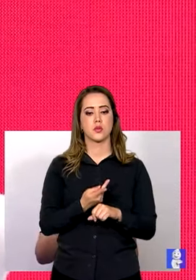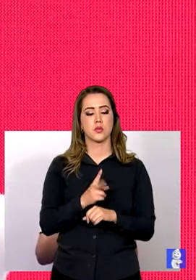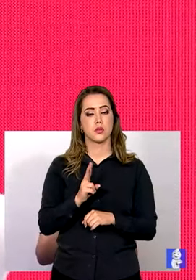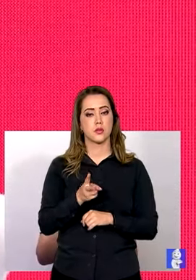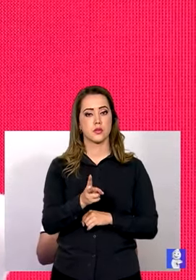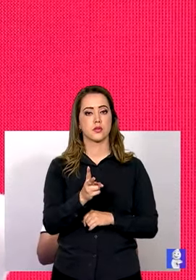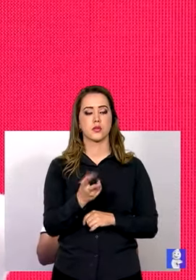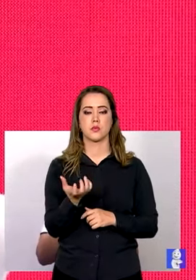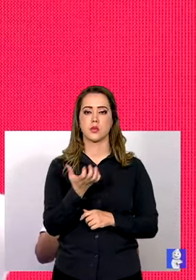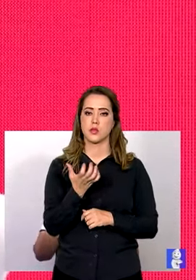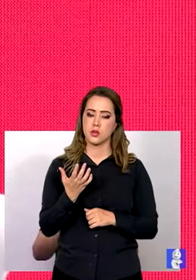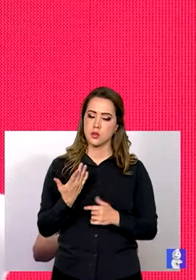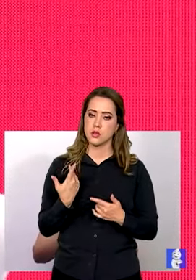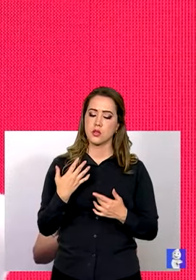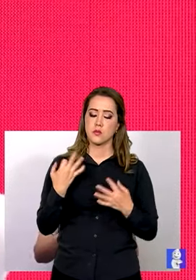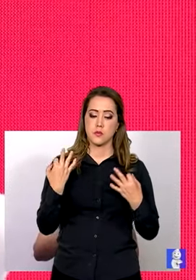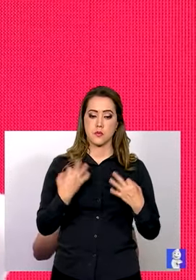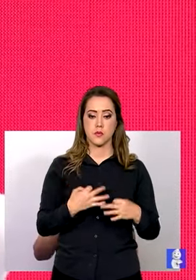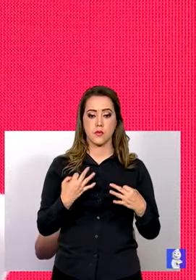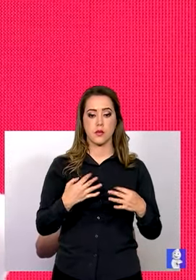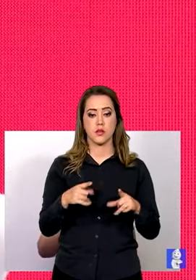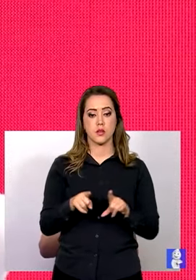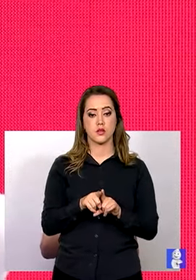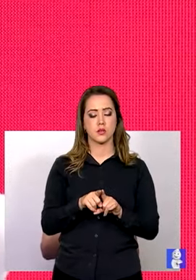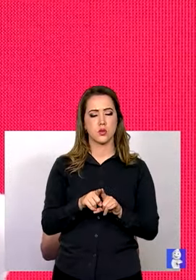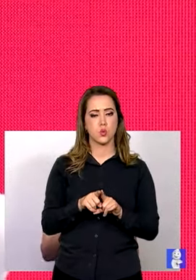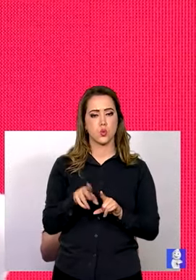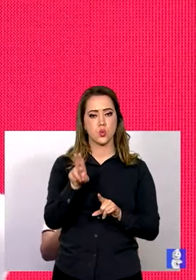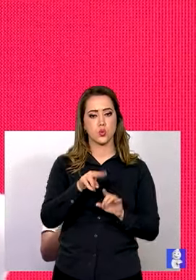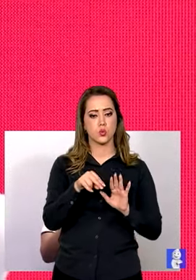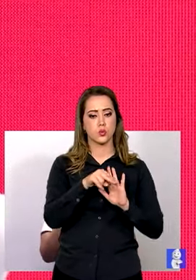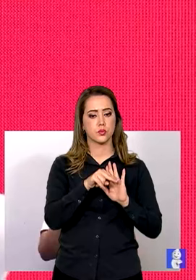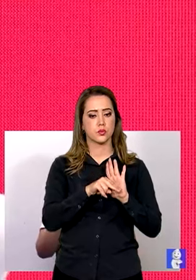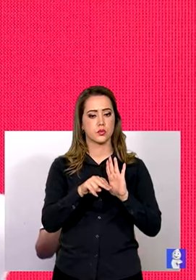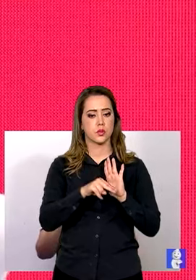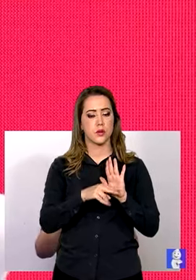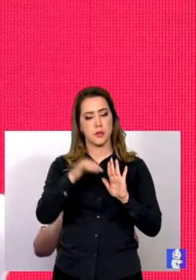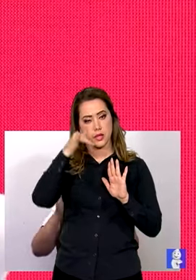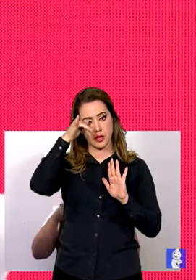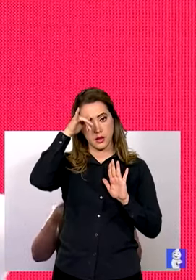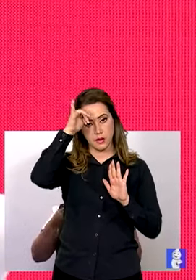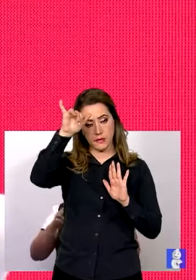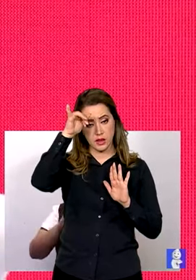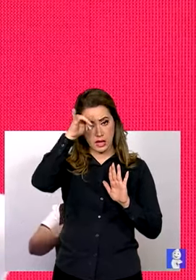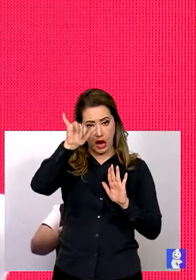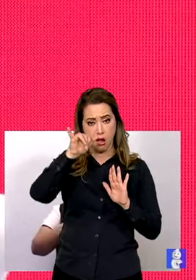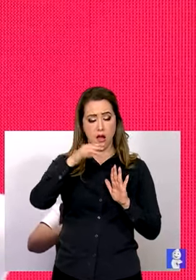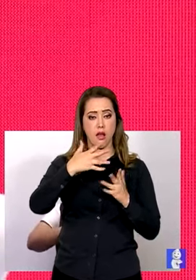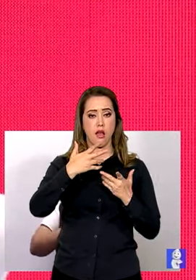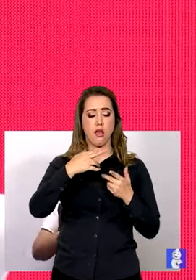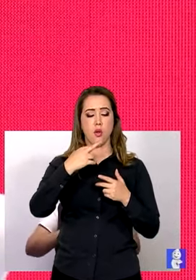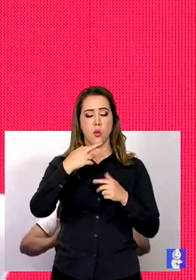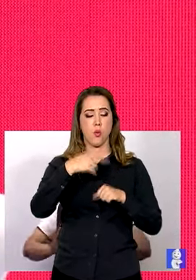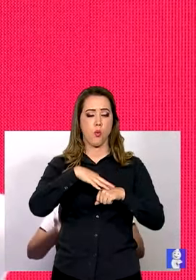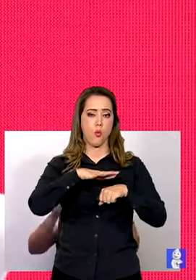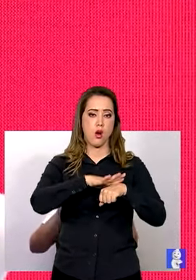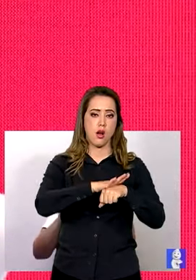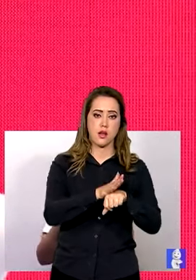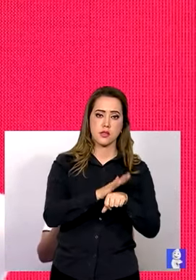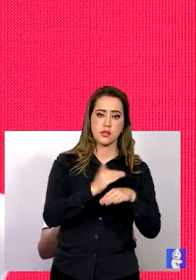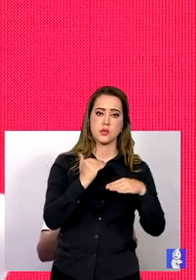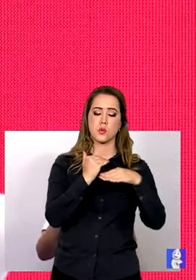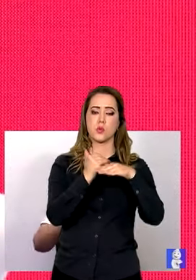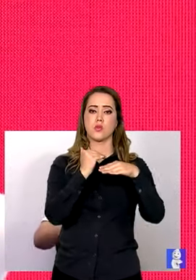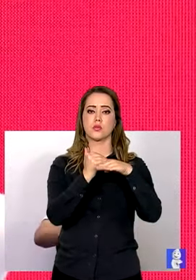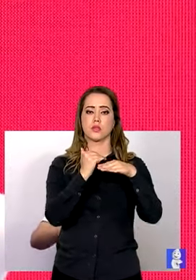implementação dos objetivos do ODS-18, dedicado ao enfrentamento ao racismo e à promoção da igualdade racial em âmbito